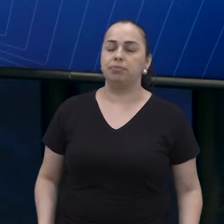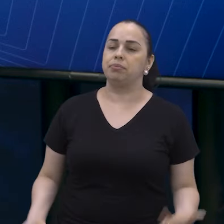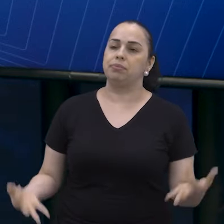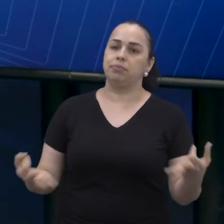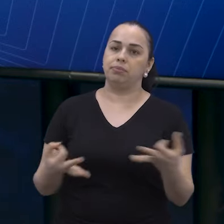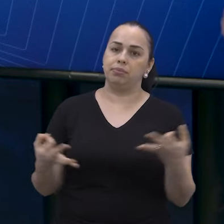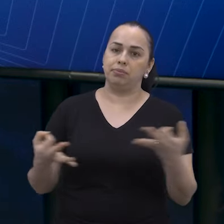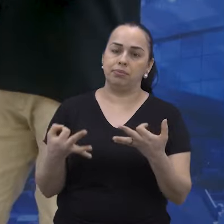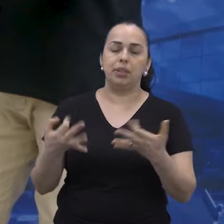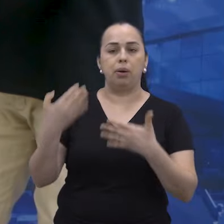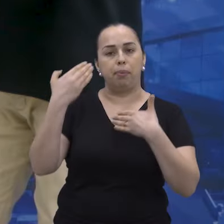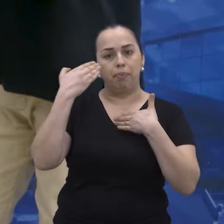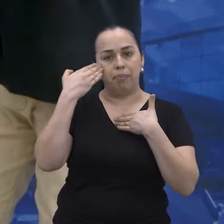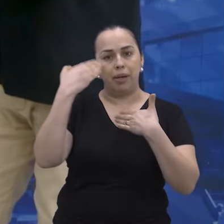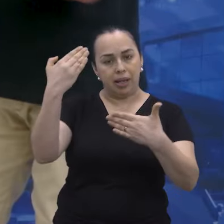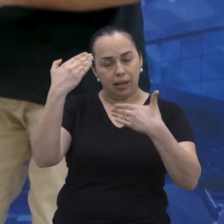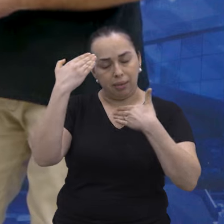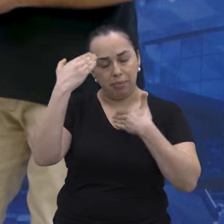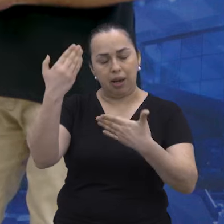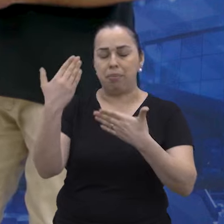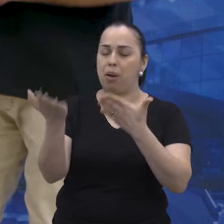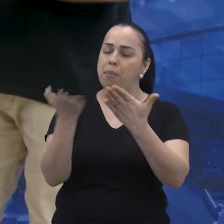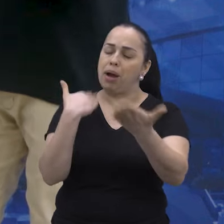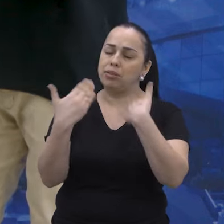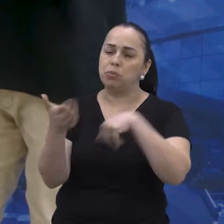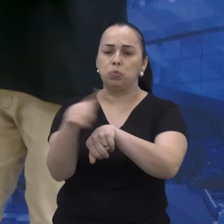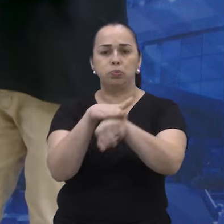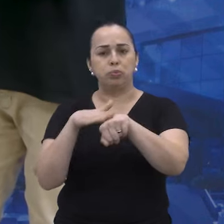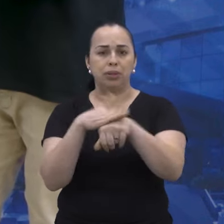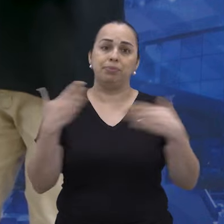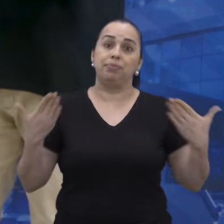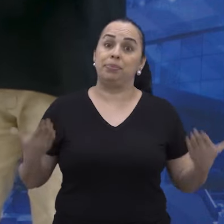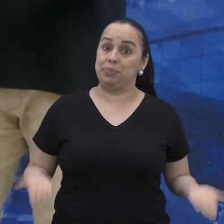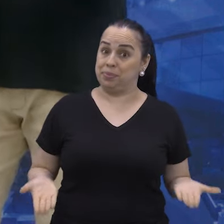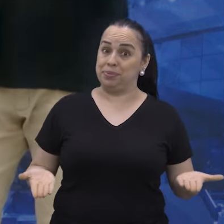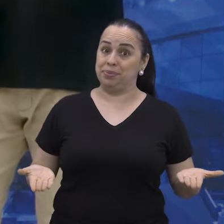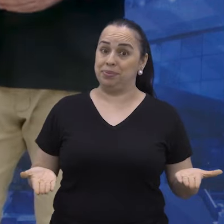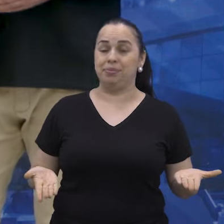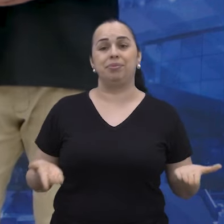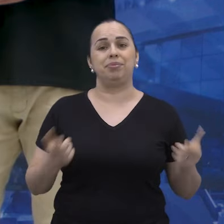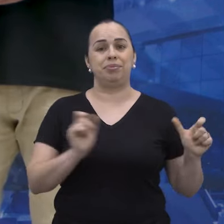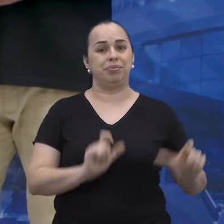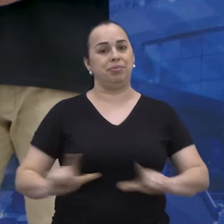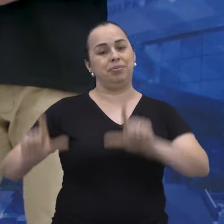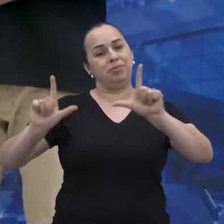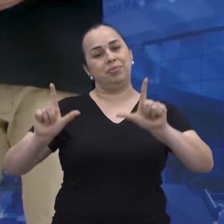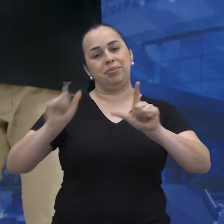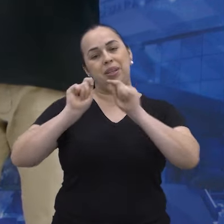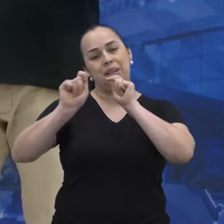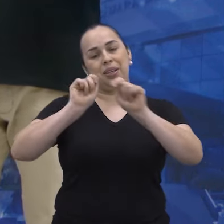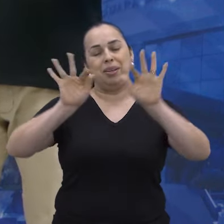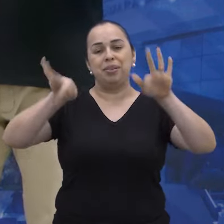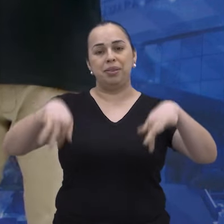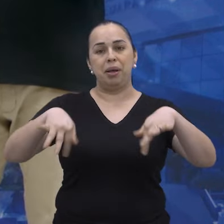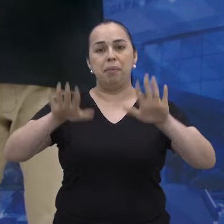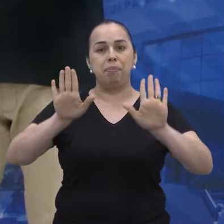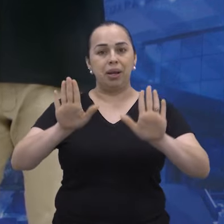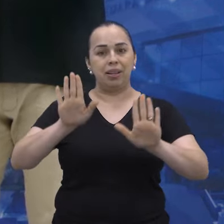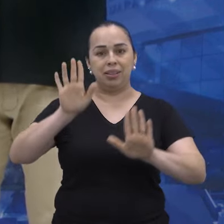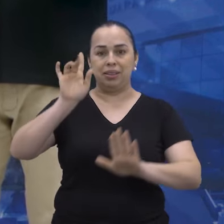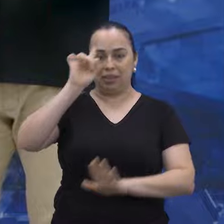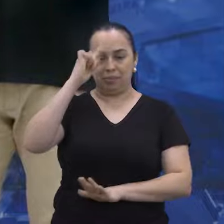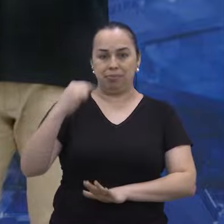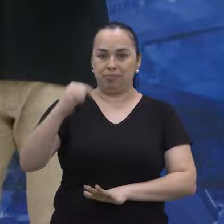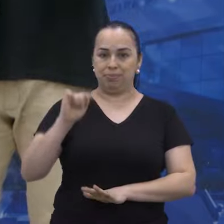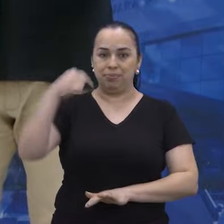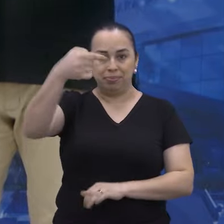digitais. Perfeito. Muito obrigado, Luciana, pelo bate-papo. Pessoal, então é isso. O Boletim Entrevista de hoje